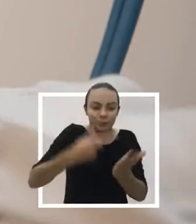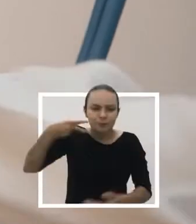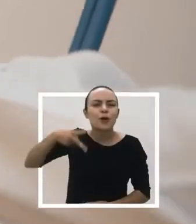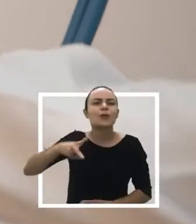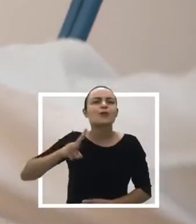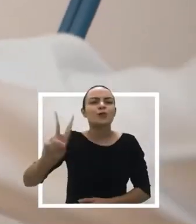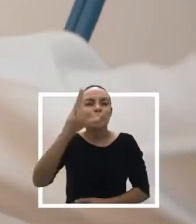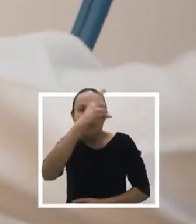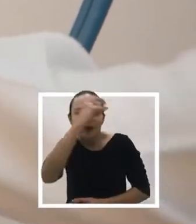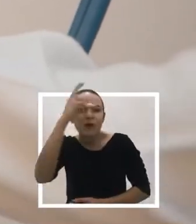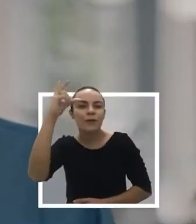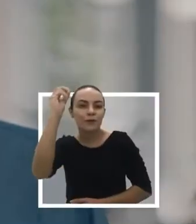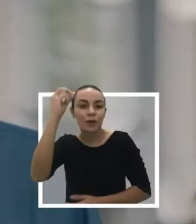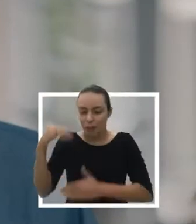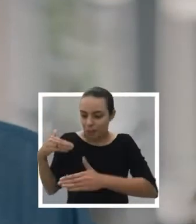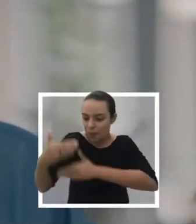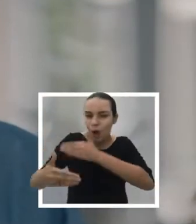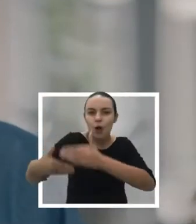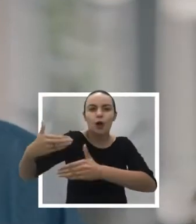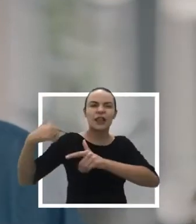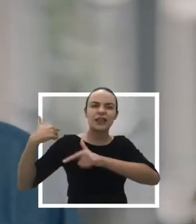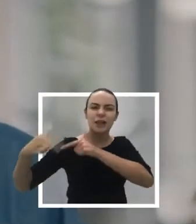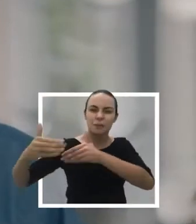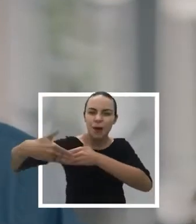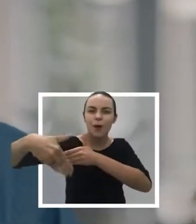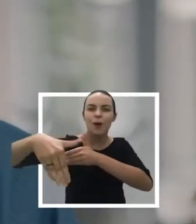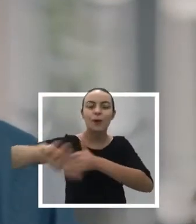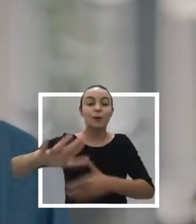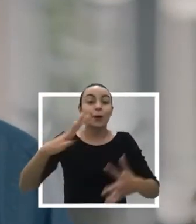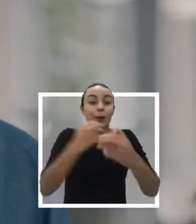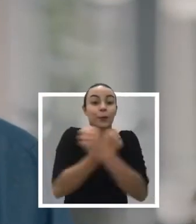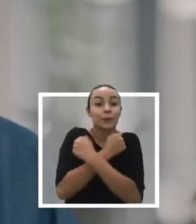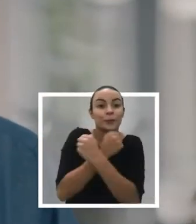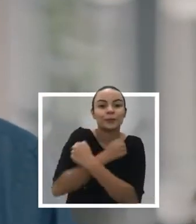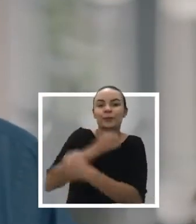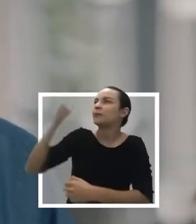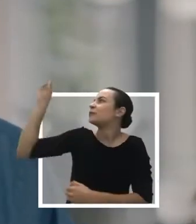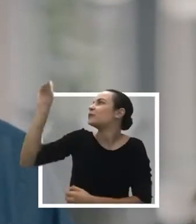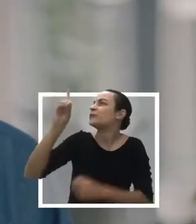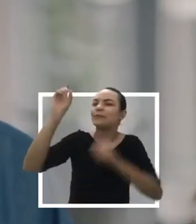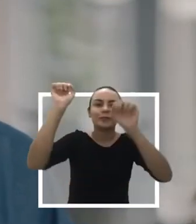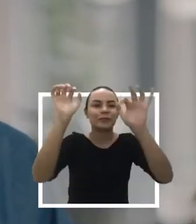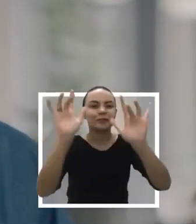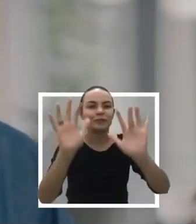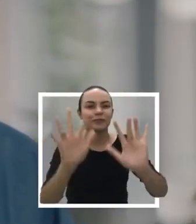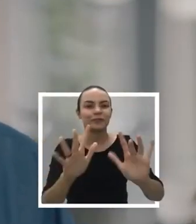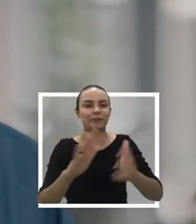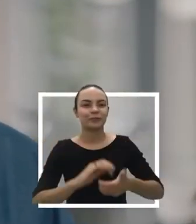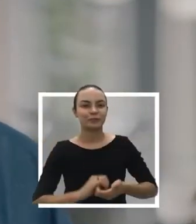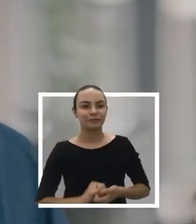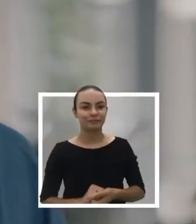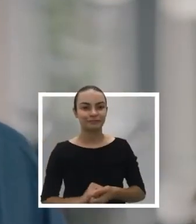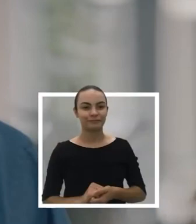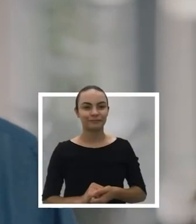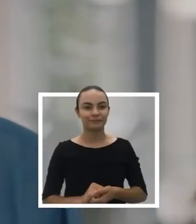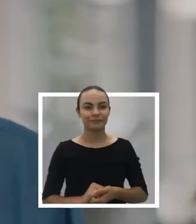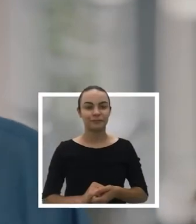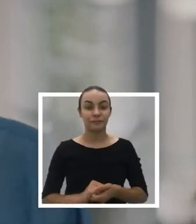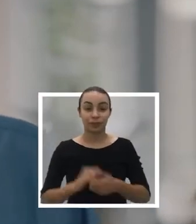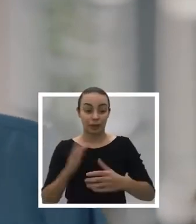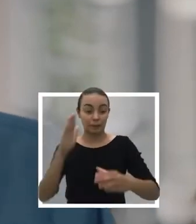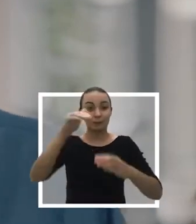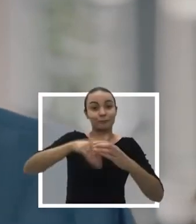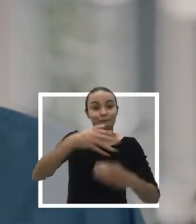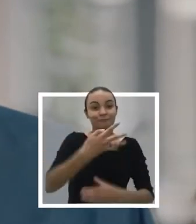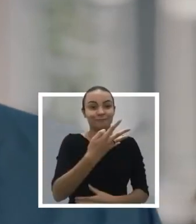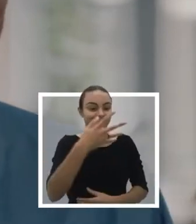chegar para mais gente. Conto com você para continuar prefeito, para continuar o trabalho. Um grande abraço e